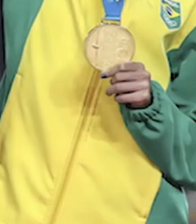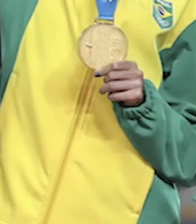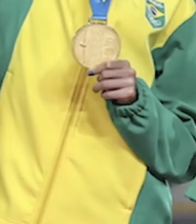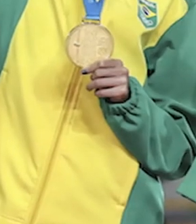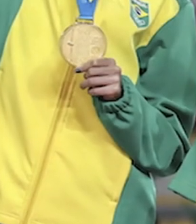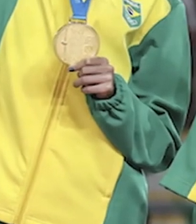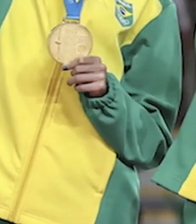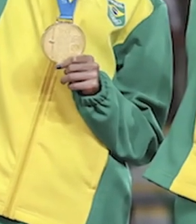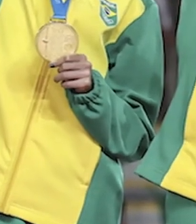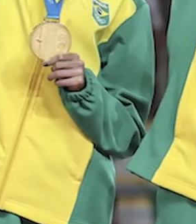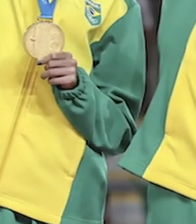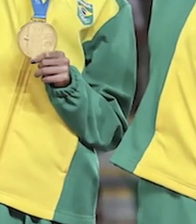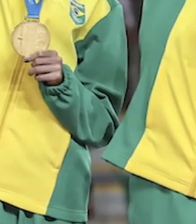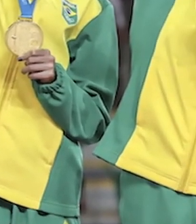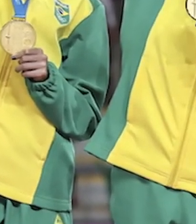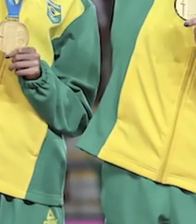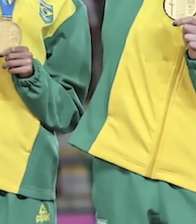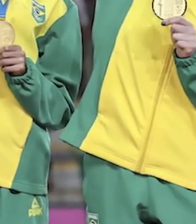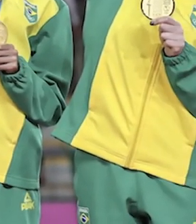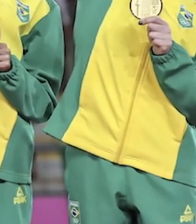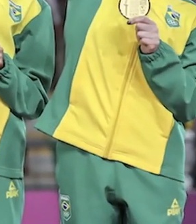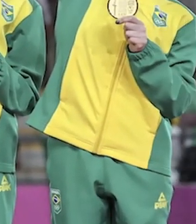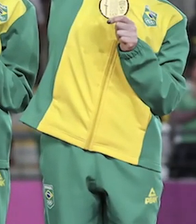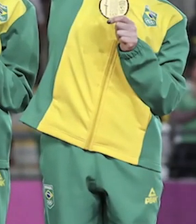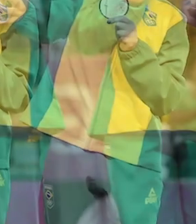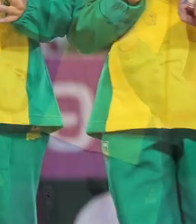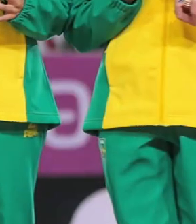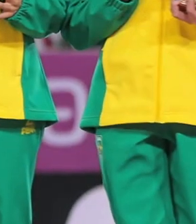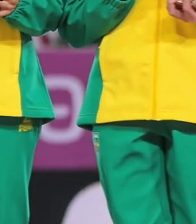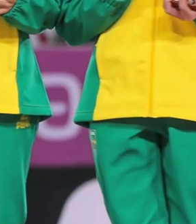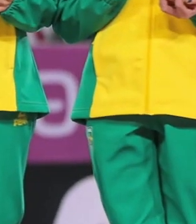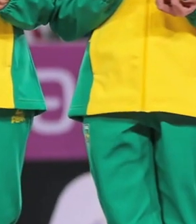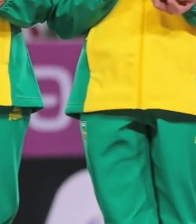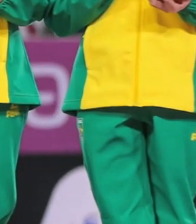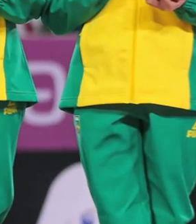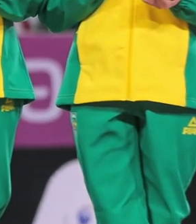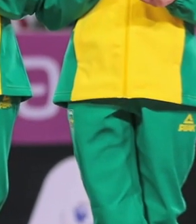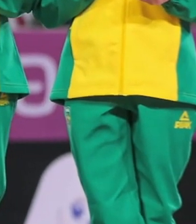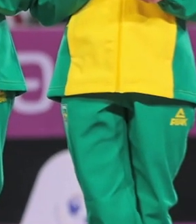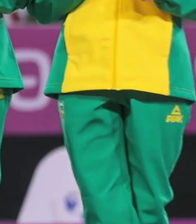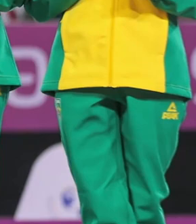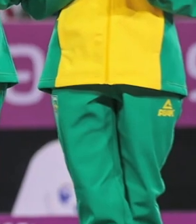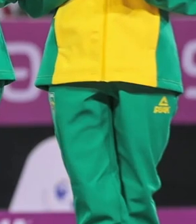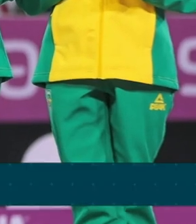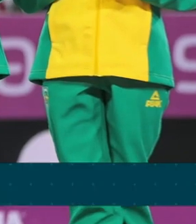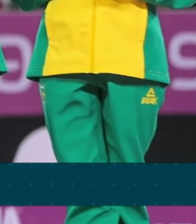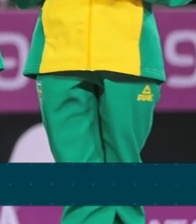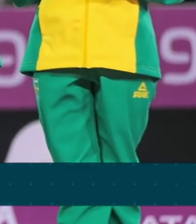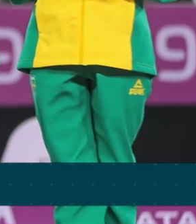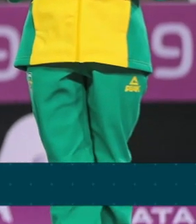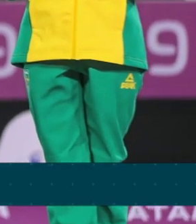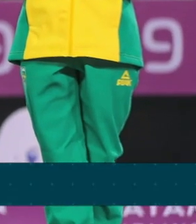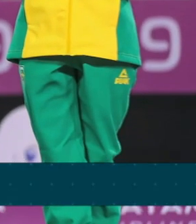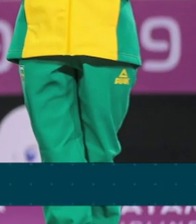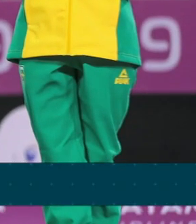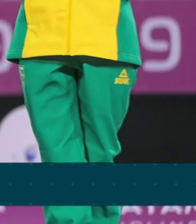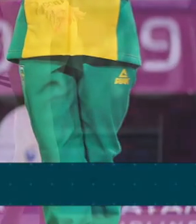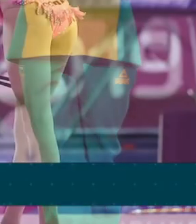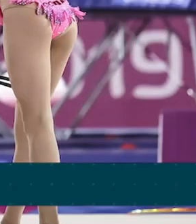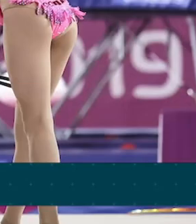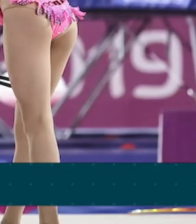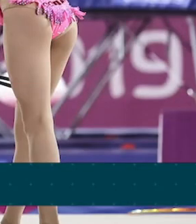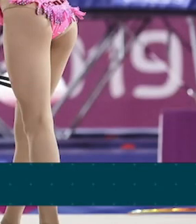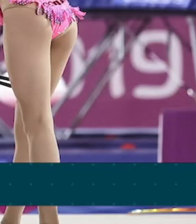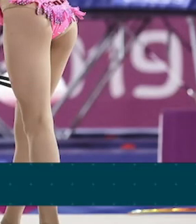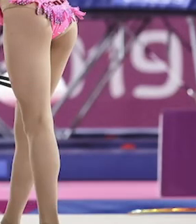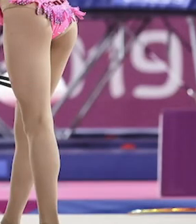Primeira medalha de ouro nos Jogos do Pan e muitos sorrisos. A equipe brasileira de ginástica artística conquistou